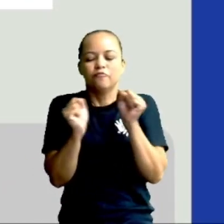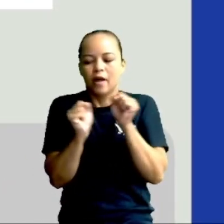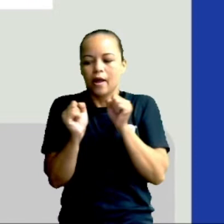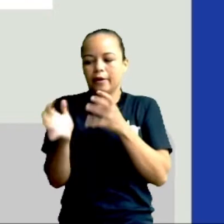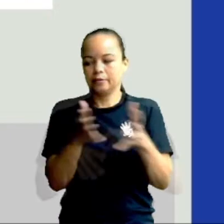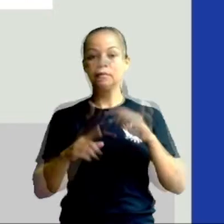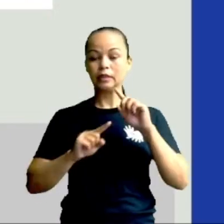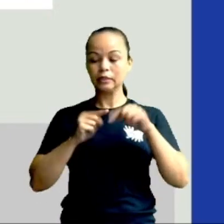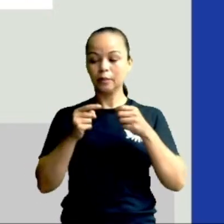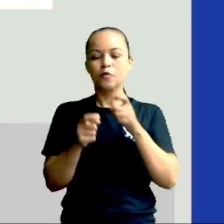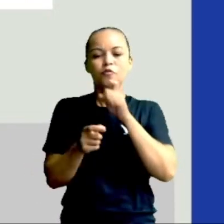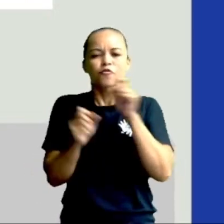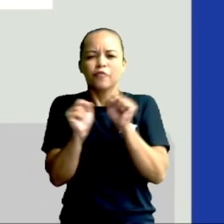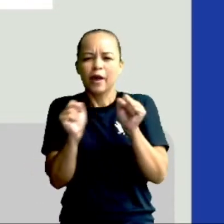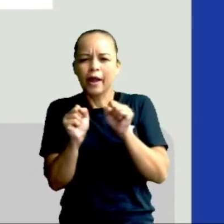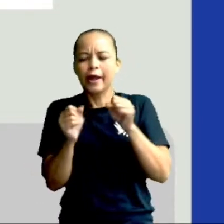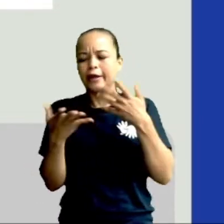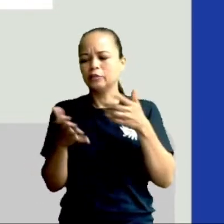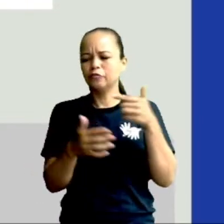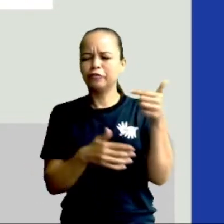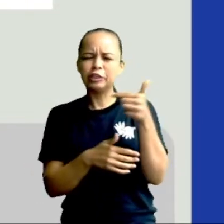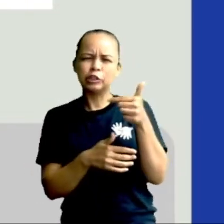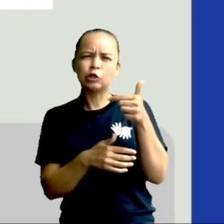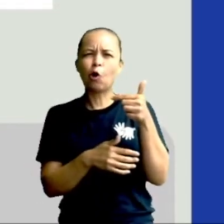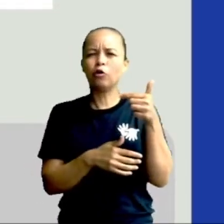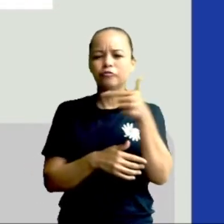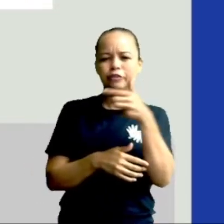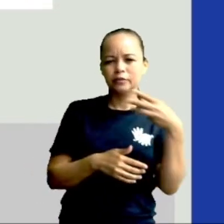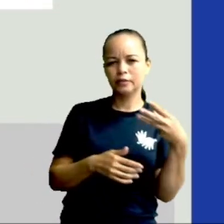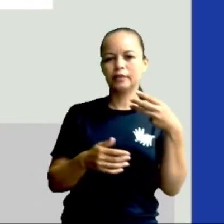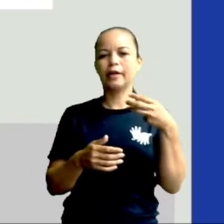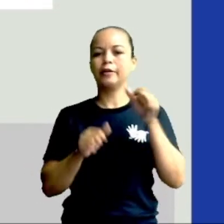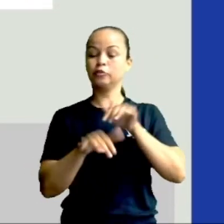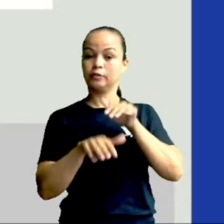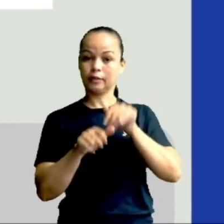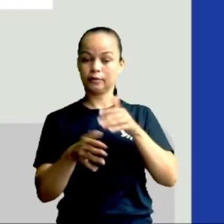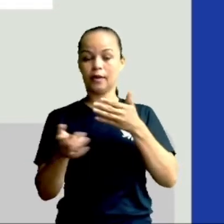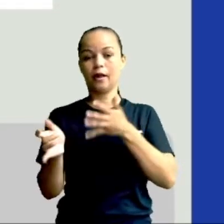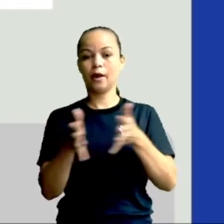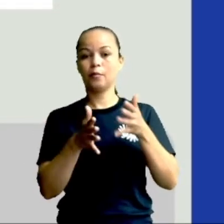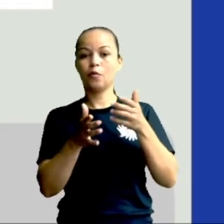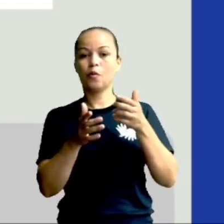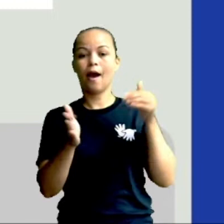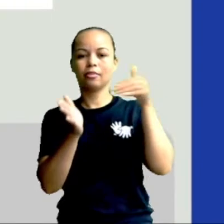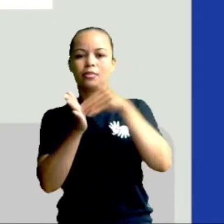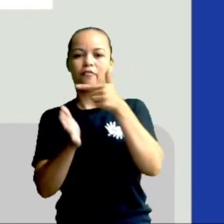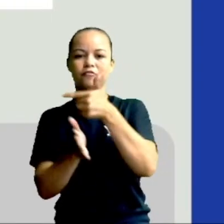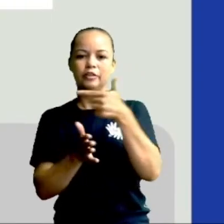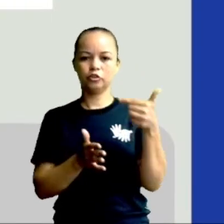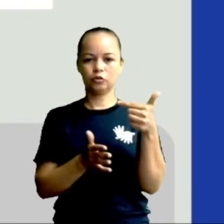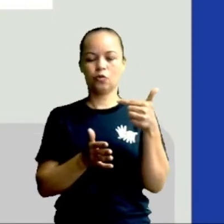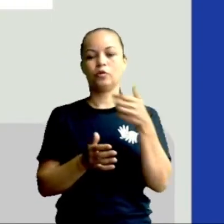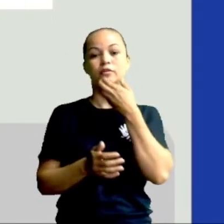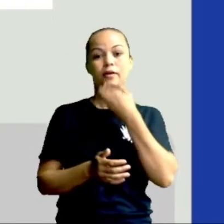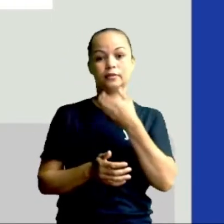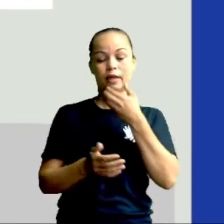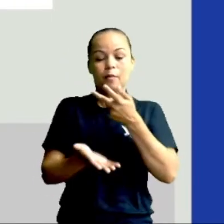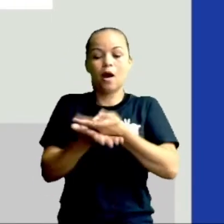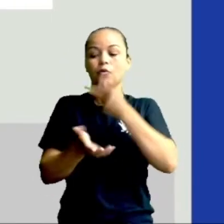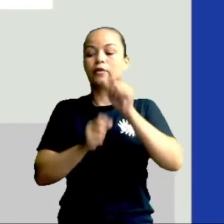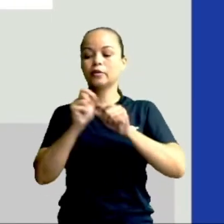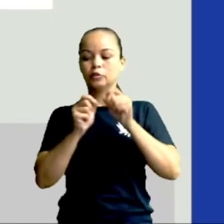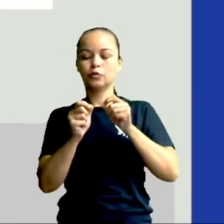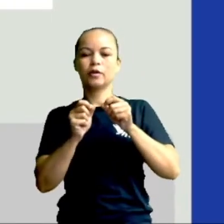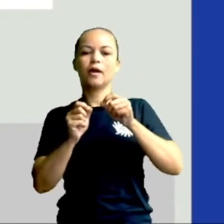Aí, depois do inverno, entre 22 e 23 de setembro a 22 de dezembro, acontece a